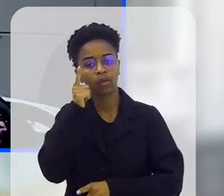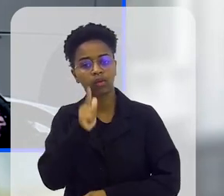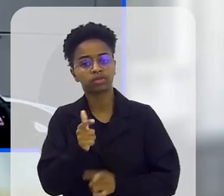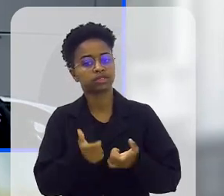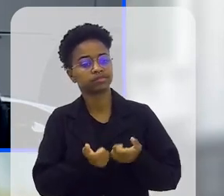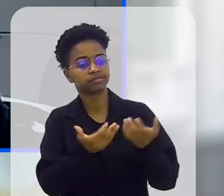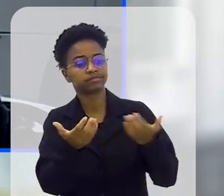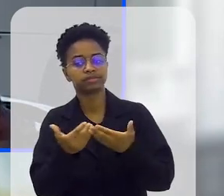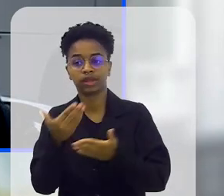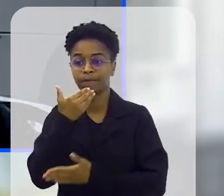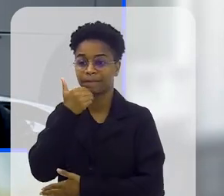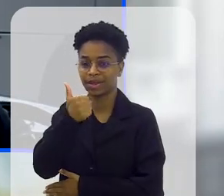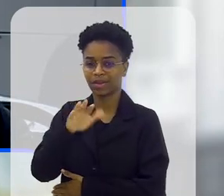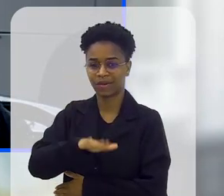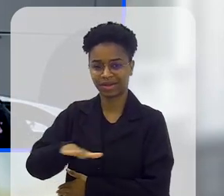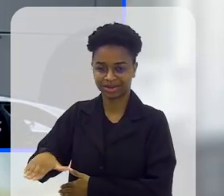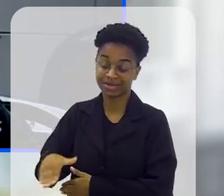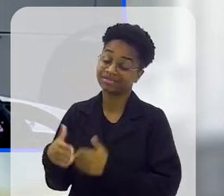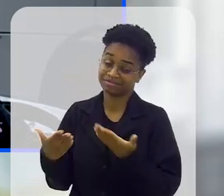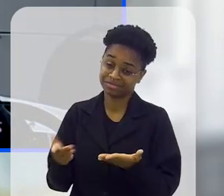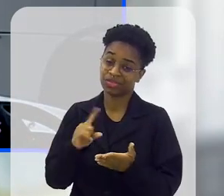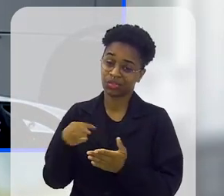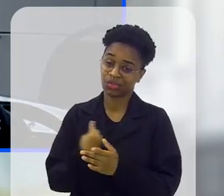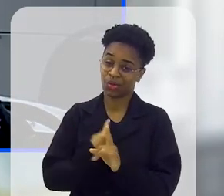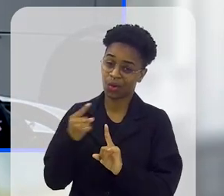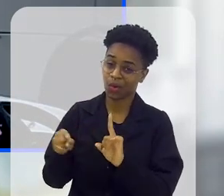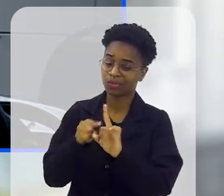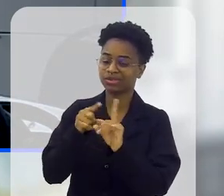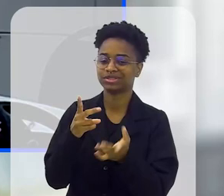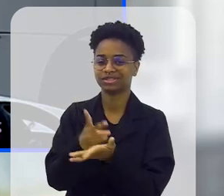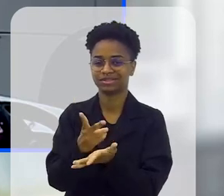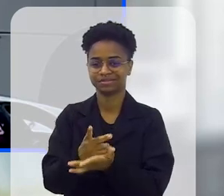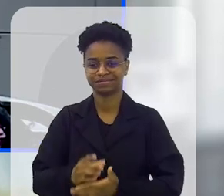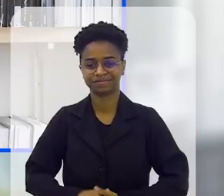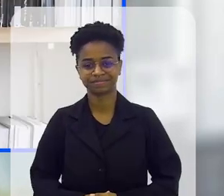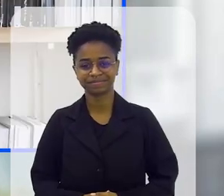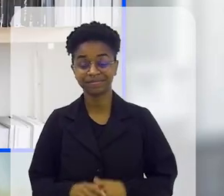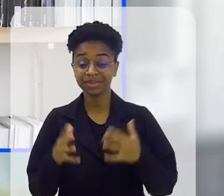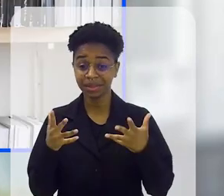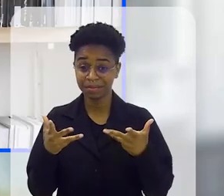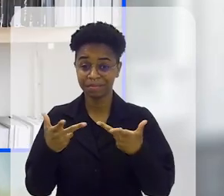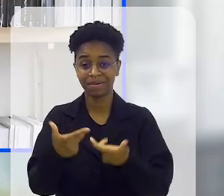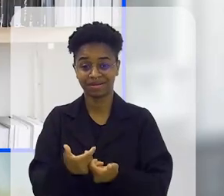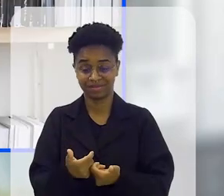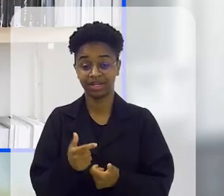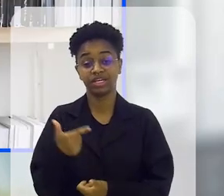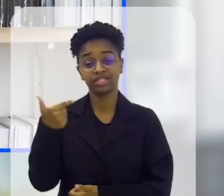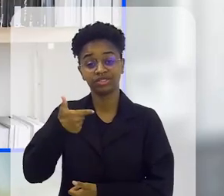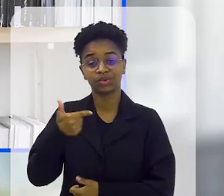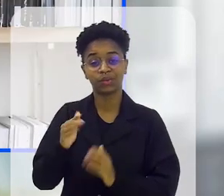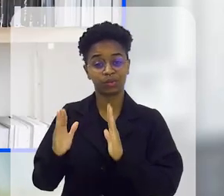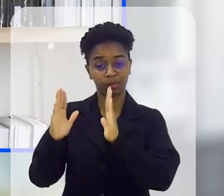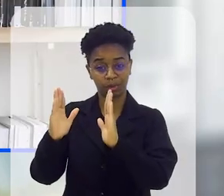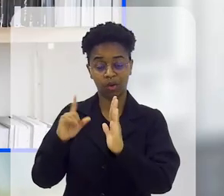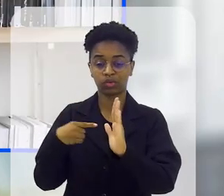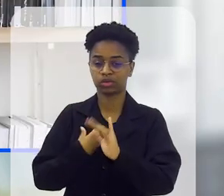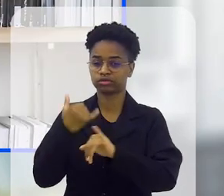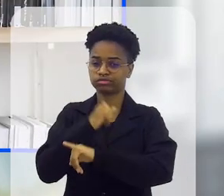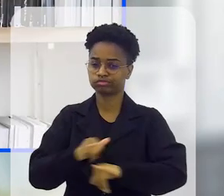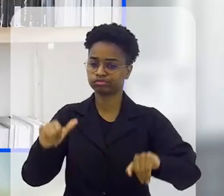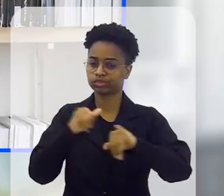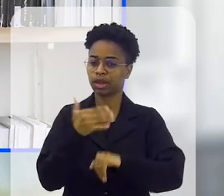poder oferecer o melhor para nossas crianças, essa é a nossa intenção, sempre. Maravilha, senhora. No segundo bloco, a gente